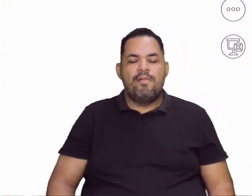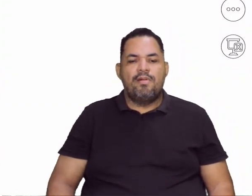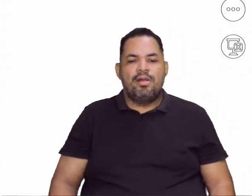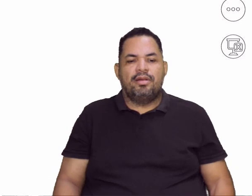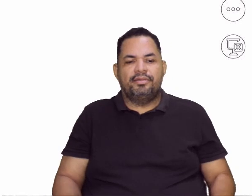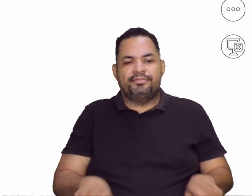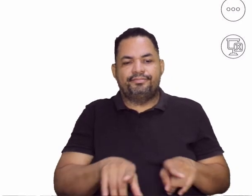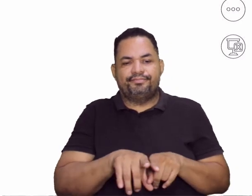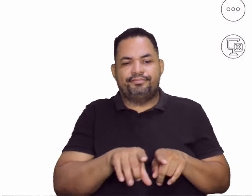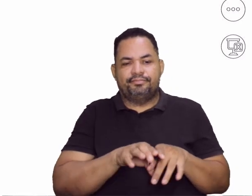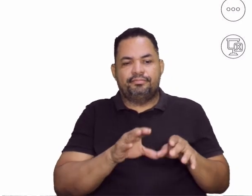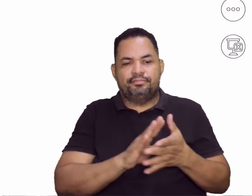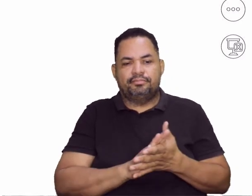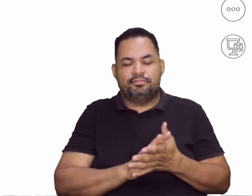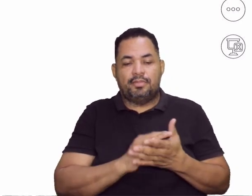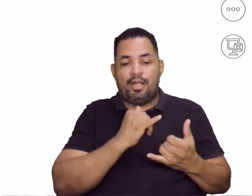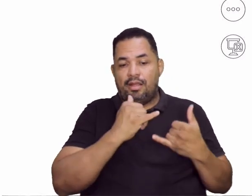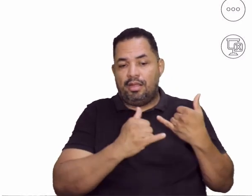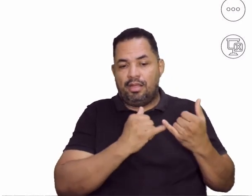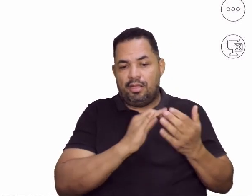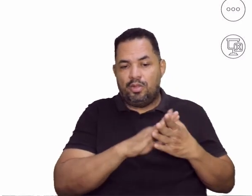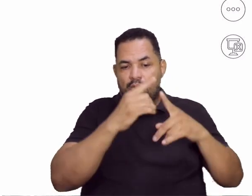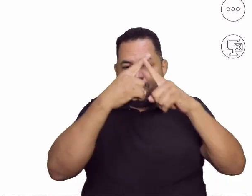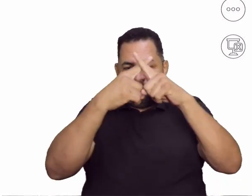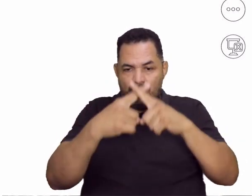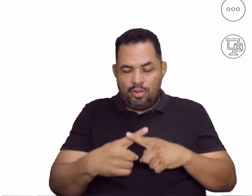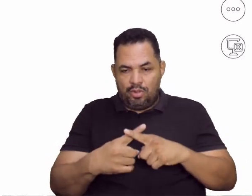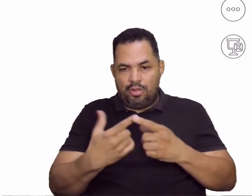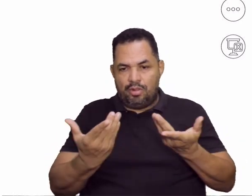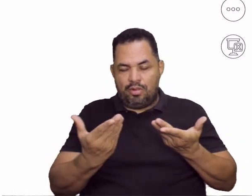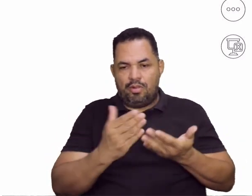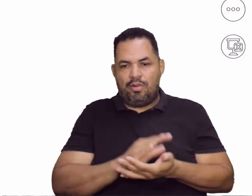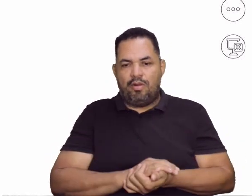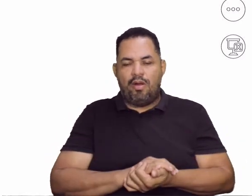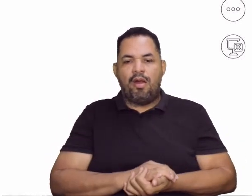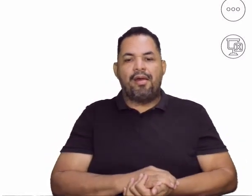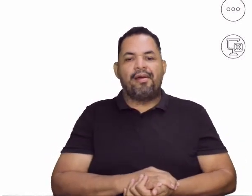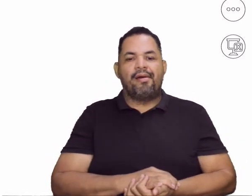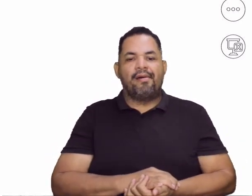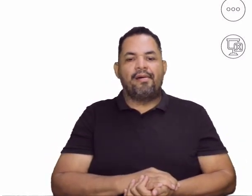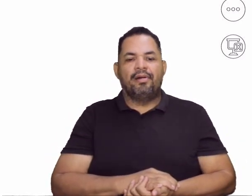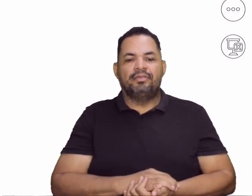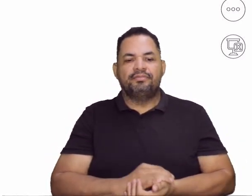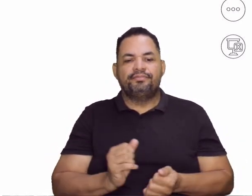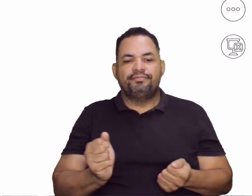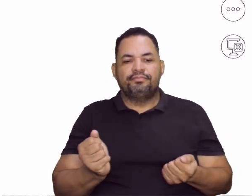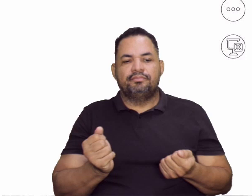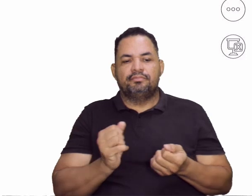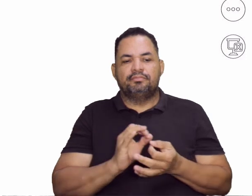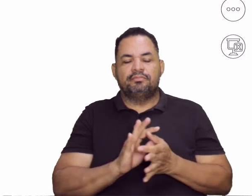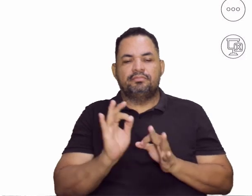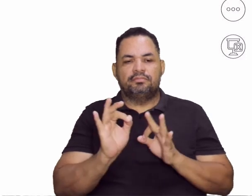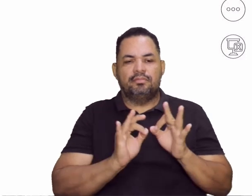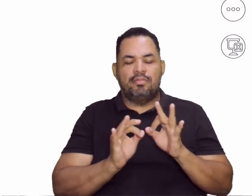Tenho também aqui os jogos competitivos. E eles, no caso, eles fazem com que vocês